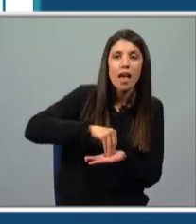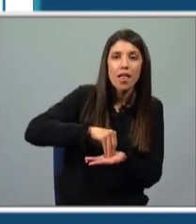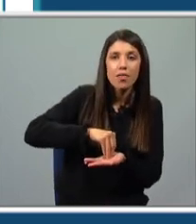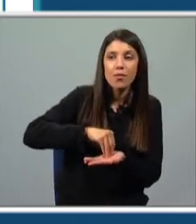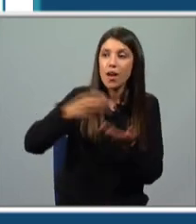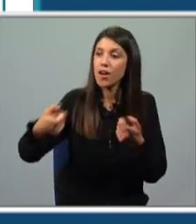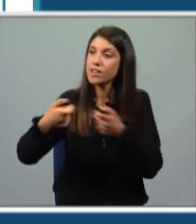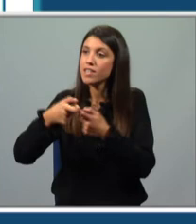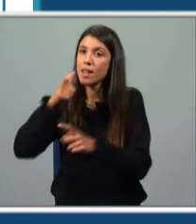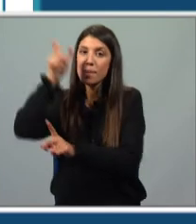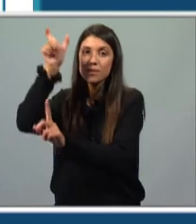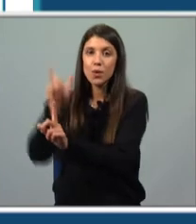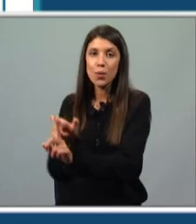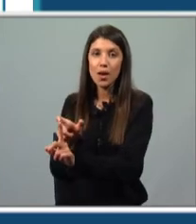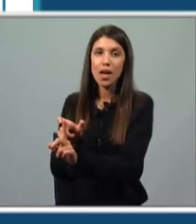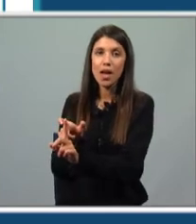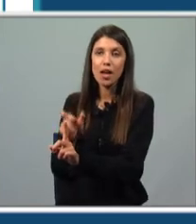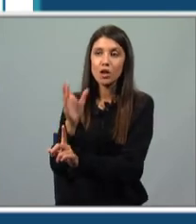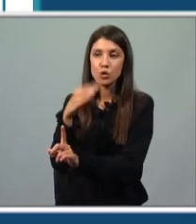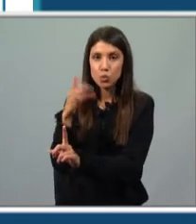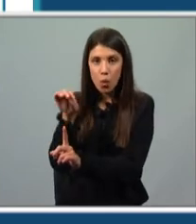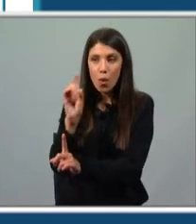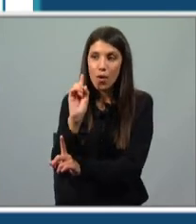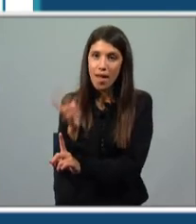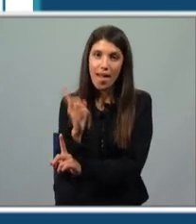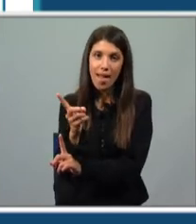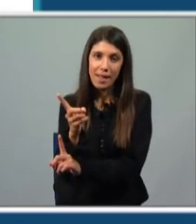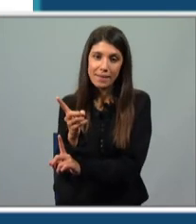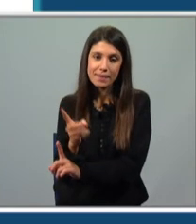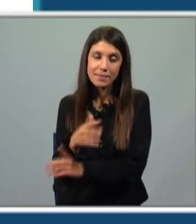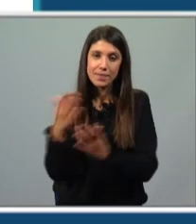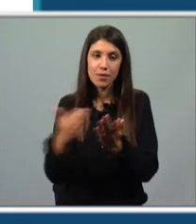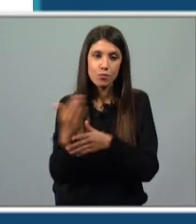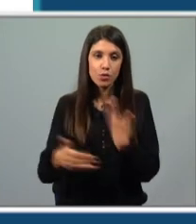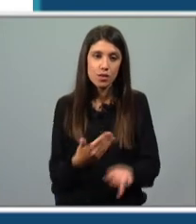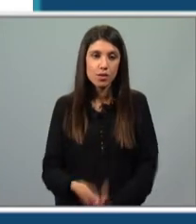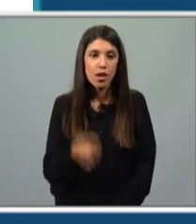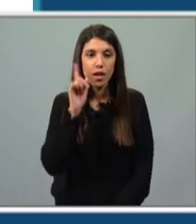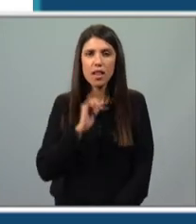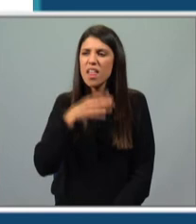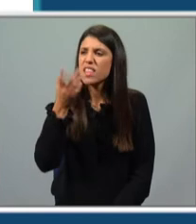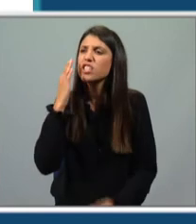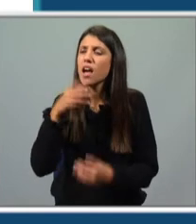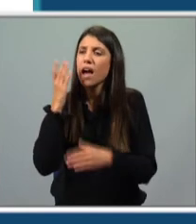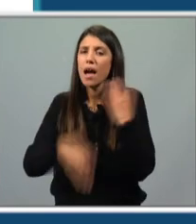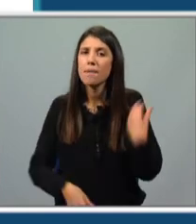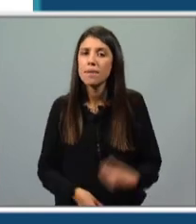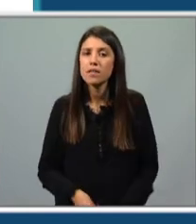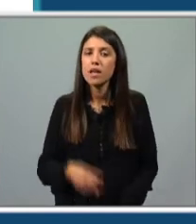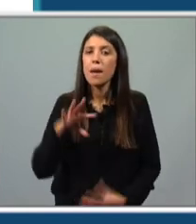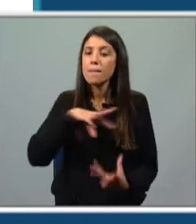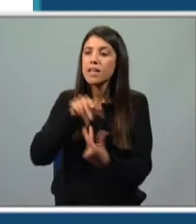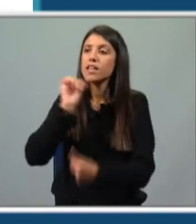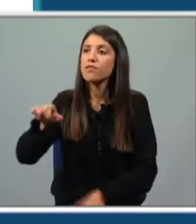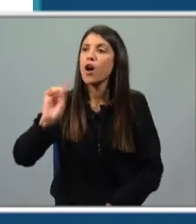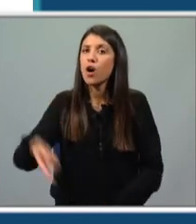associada a algo ou alguém que existe, de facto, o João, o terrestre. Vamos continuar. Ela, diz lá depressa. Como é o teu planeta?